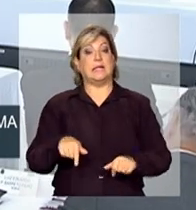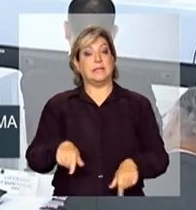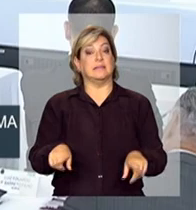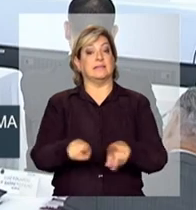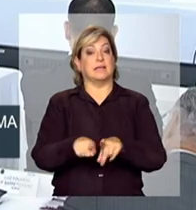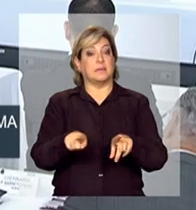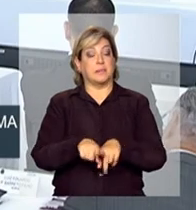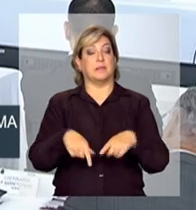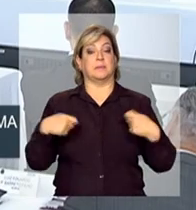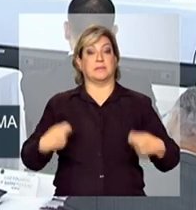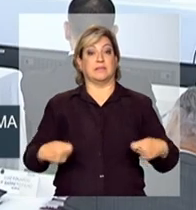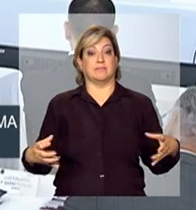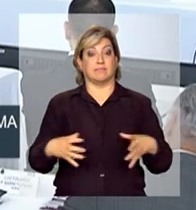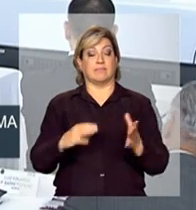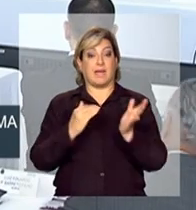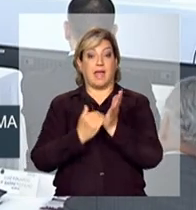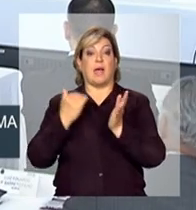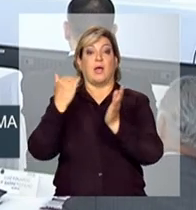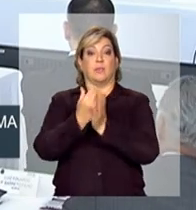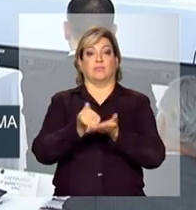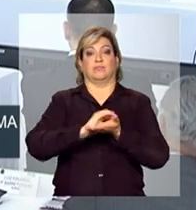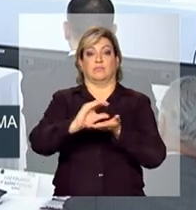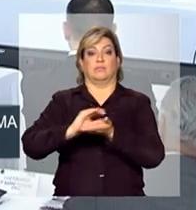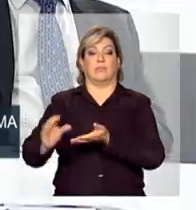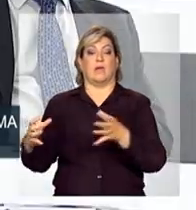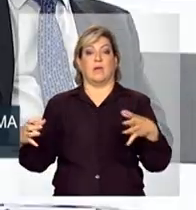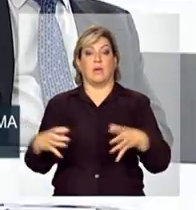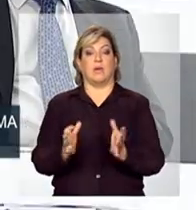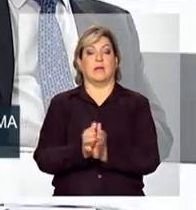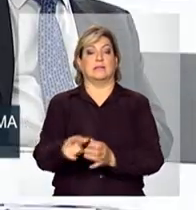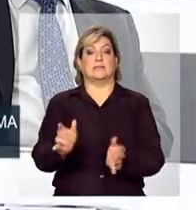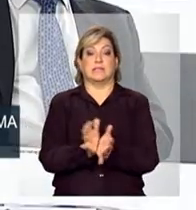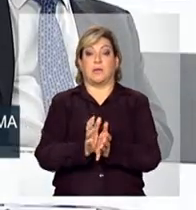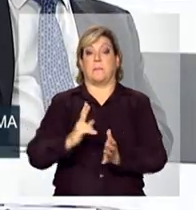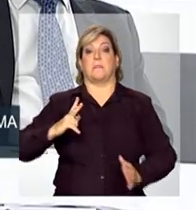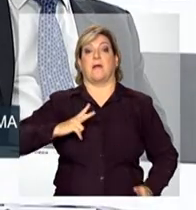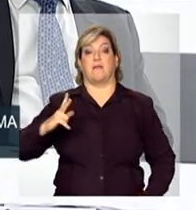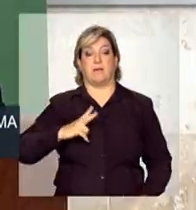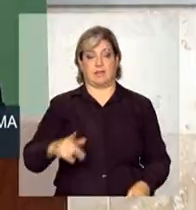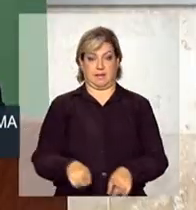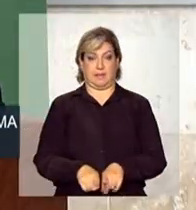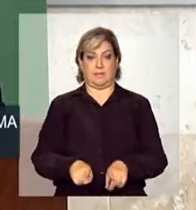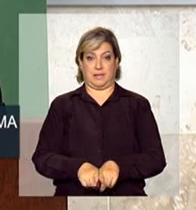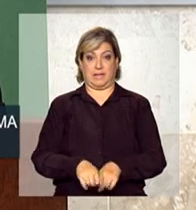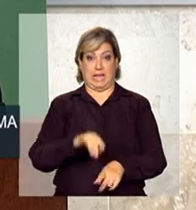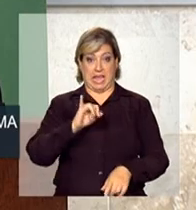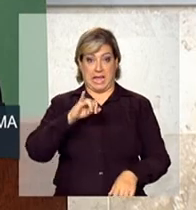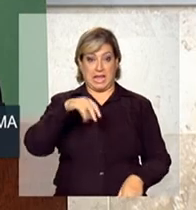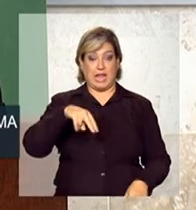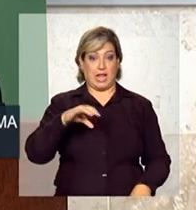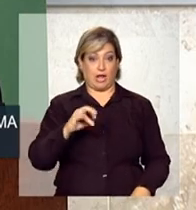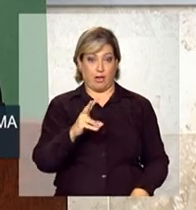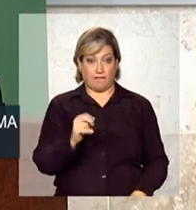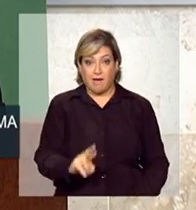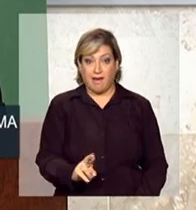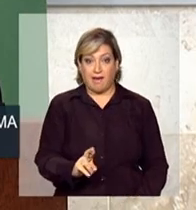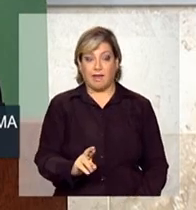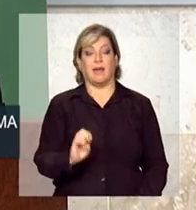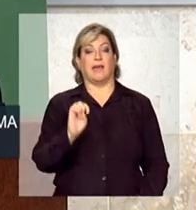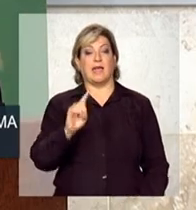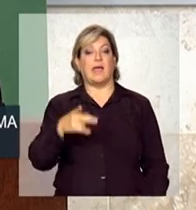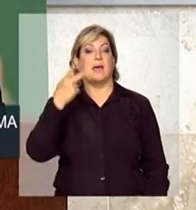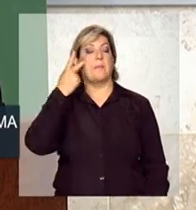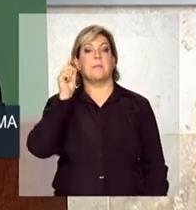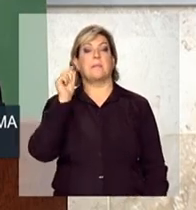necessariamente no aumento dos investimentos do setor privado. Inovar é inovar para